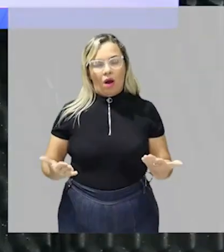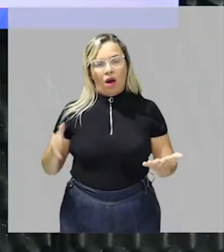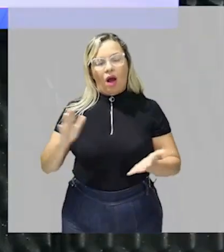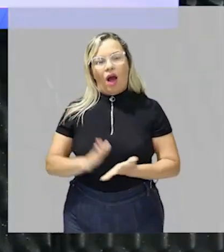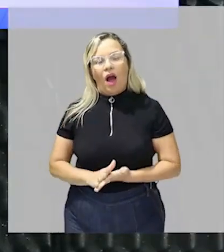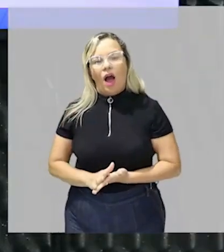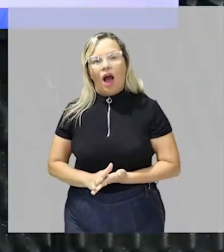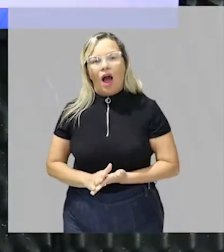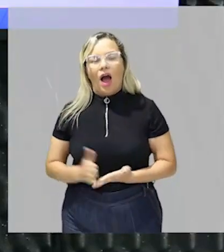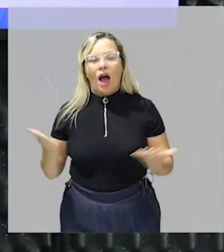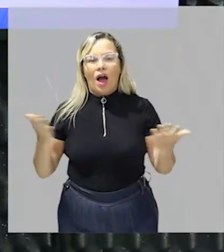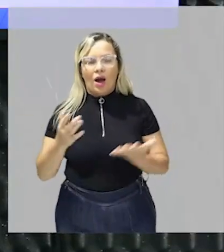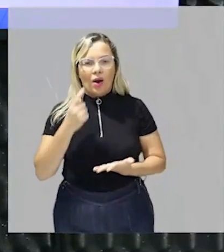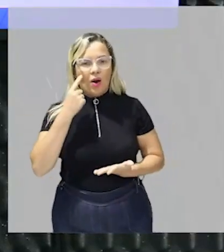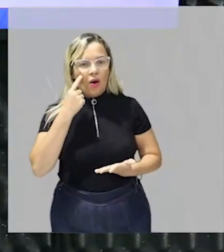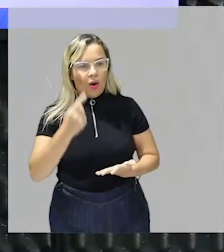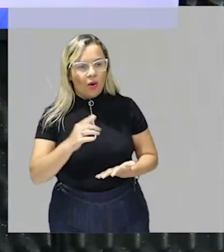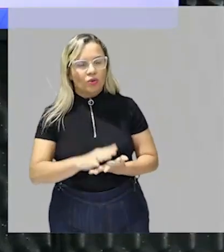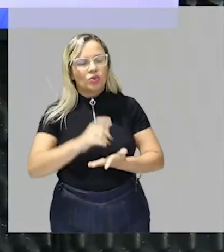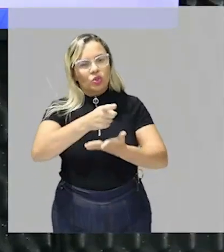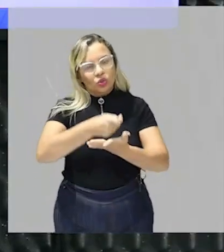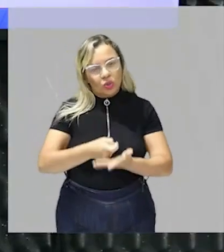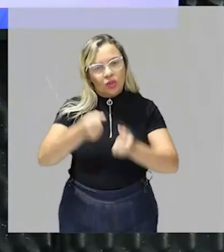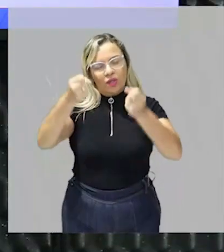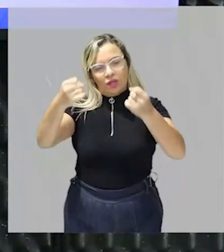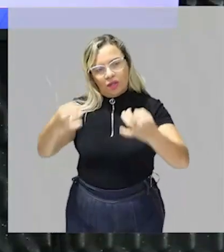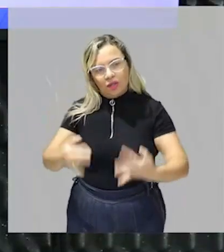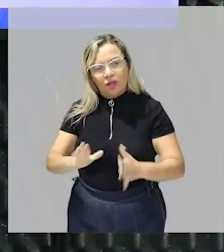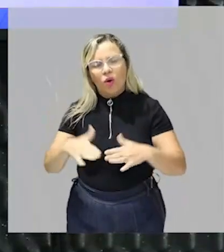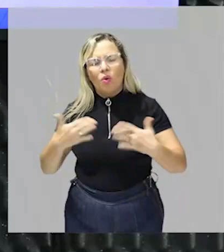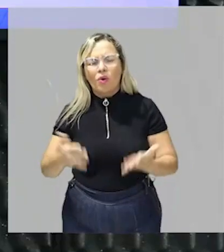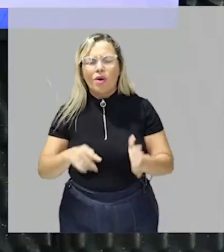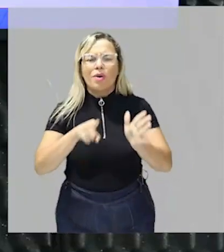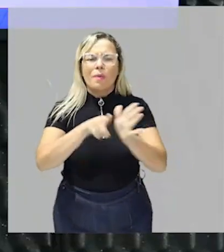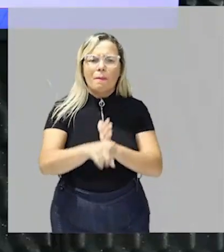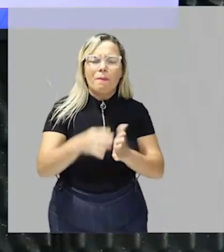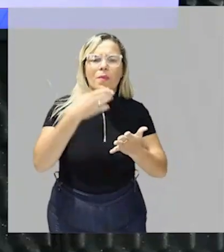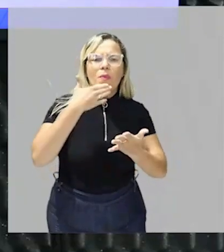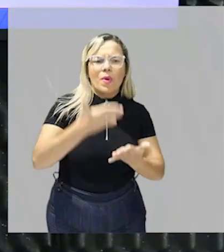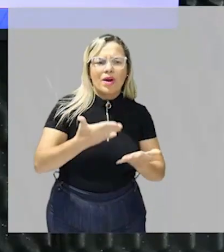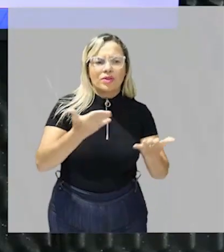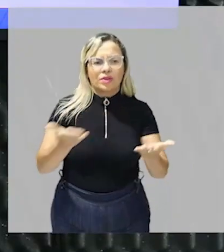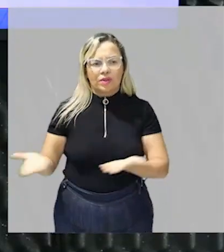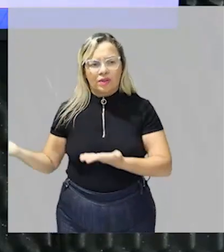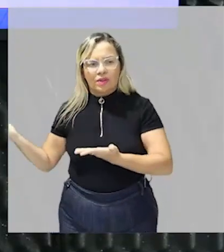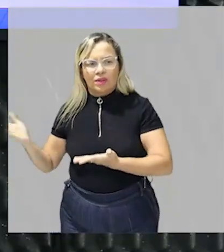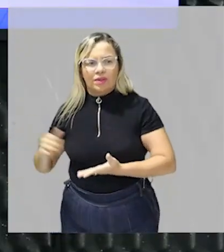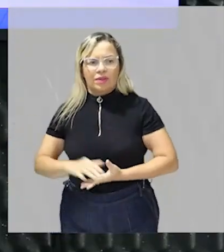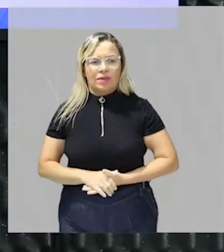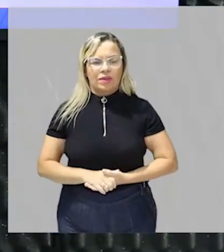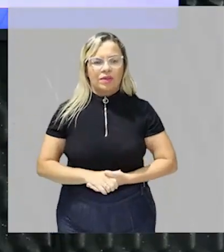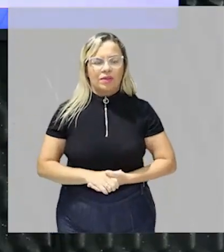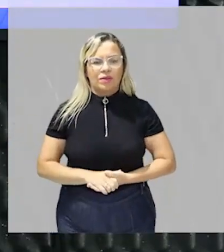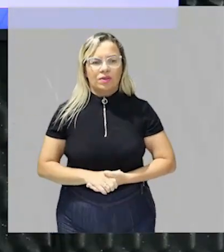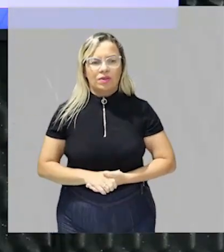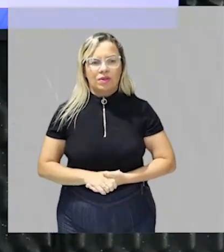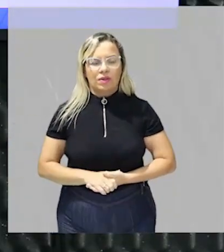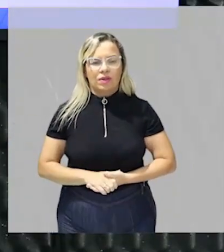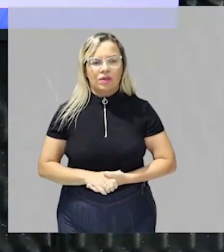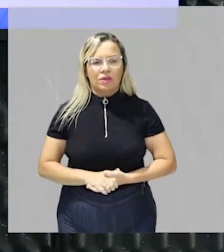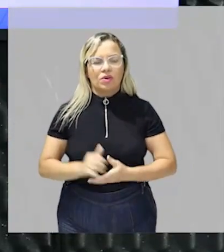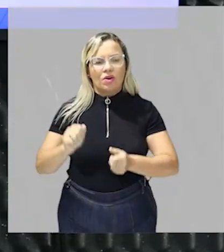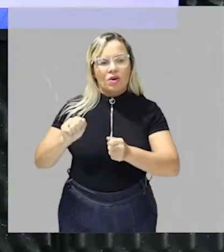ver agora depois de esplanar o texto o que é que a questão nos pede desse texto opa as ações